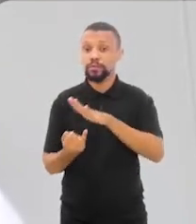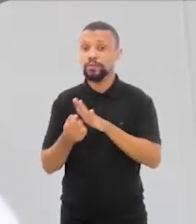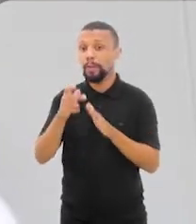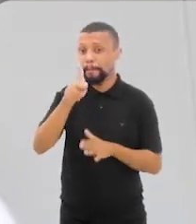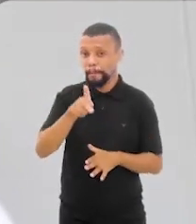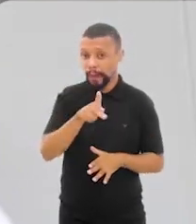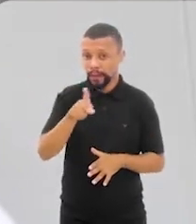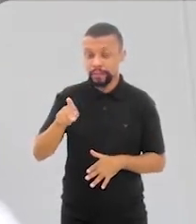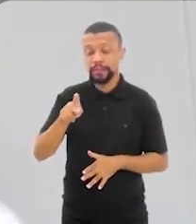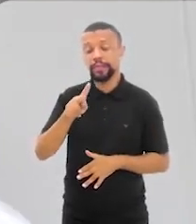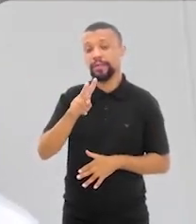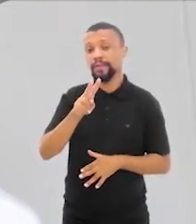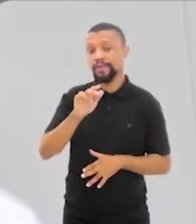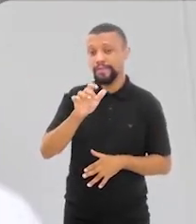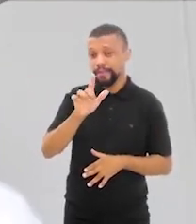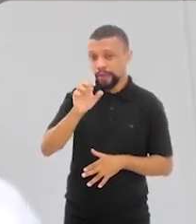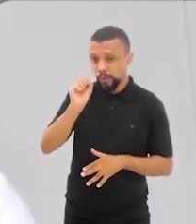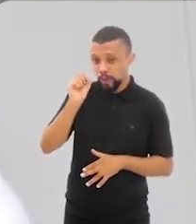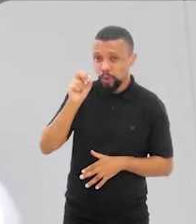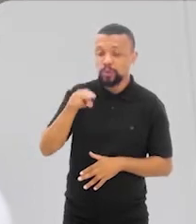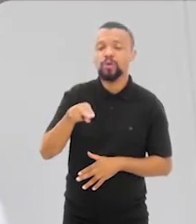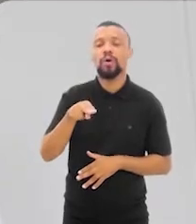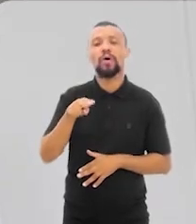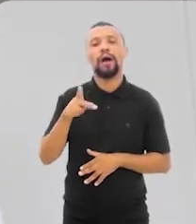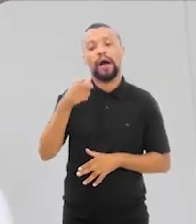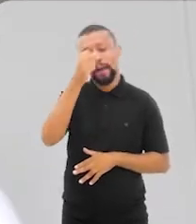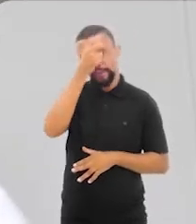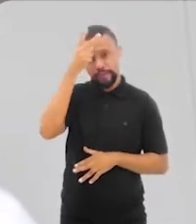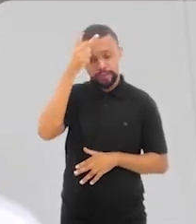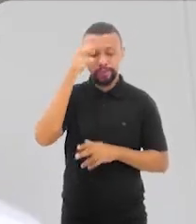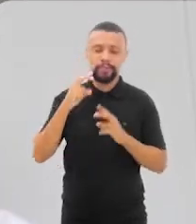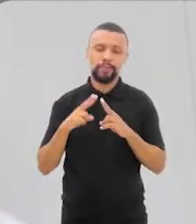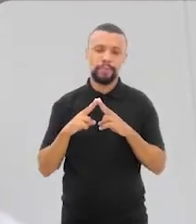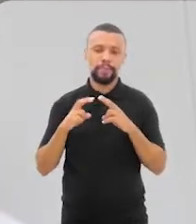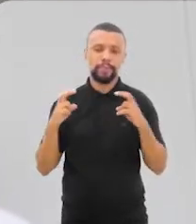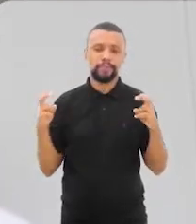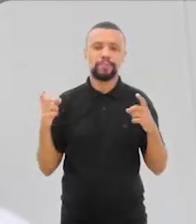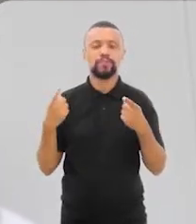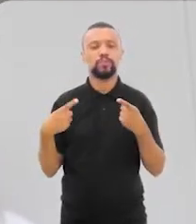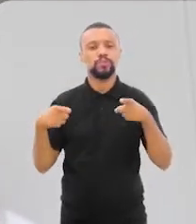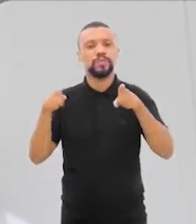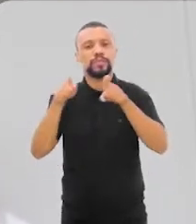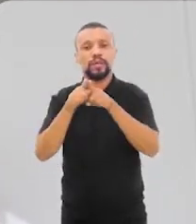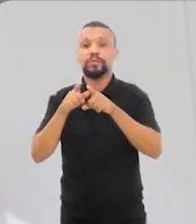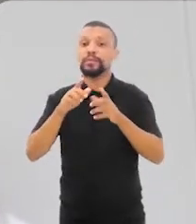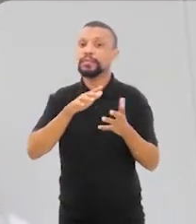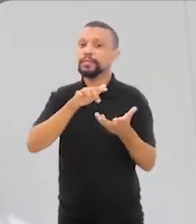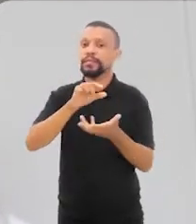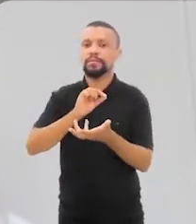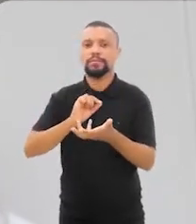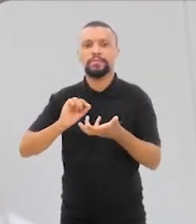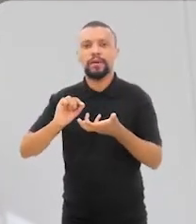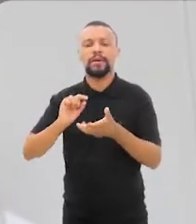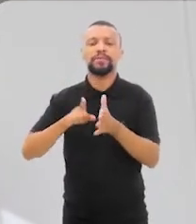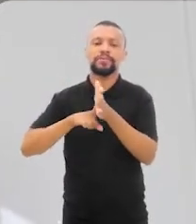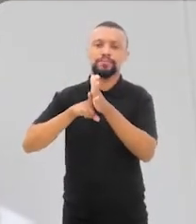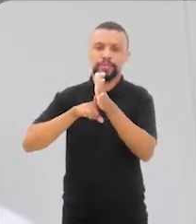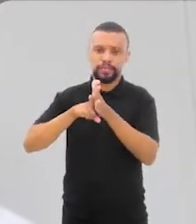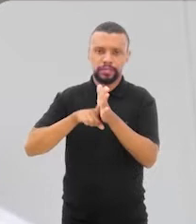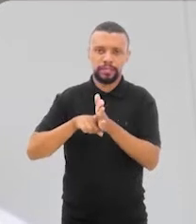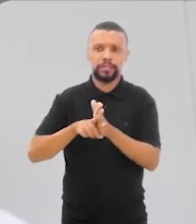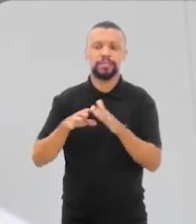Instituto Padre Wilson Gros, a Prefeitura de Florianópolis, e vários outros parceiros internacionais de pesquisa. Então,